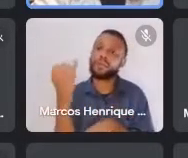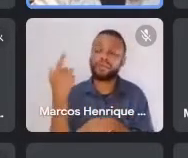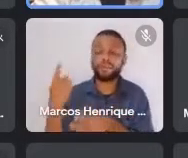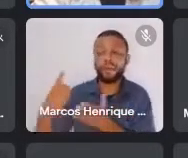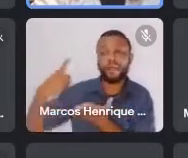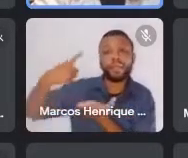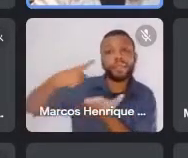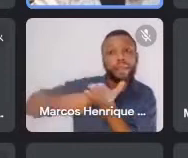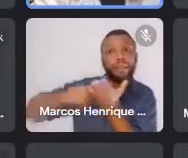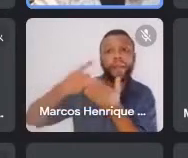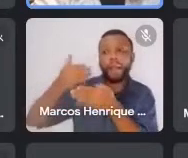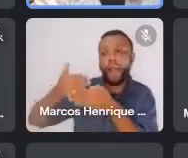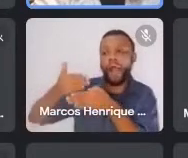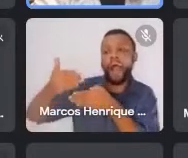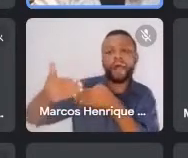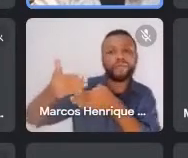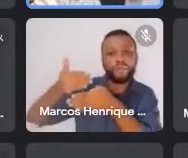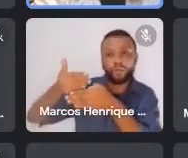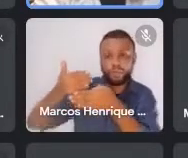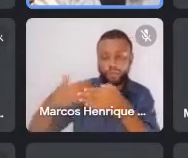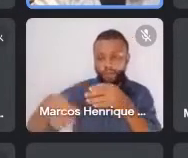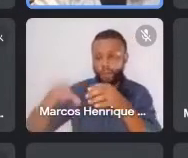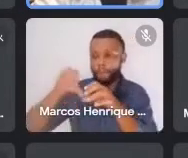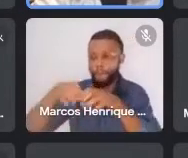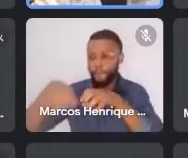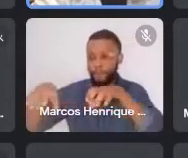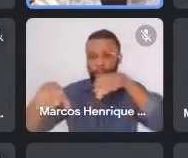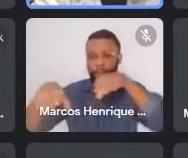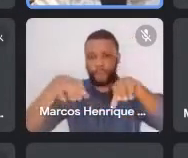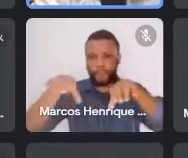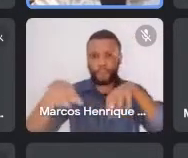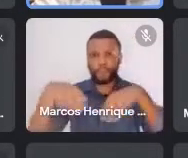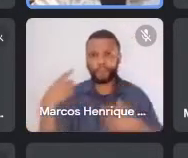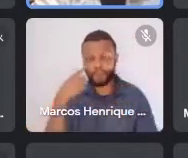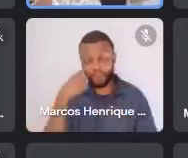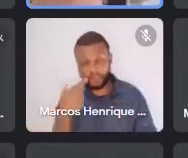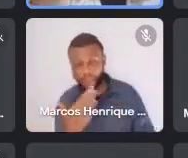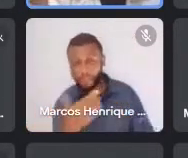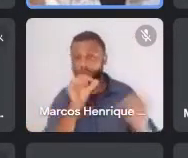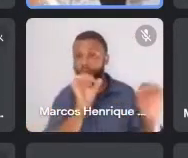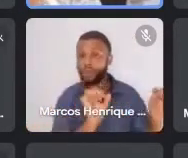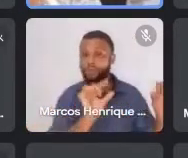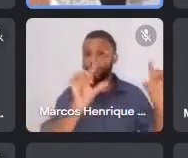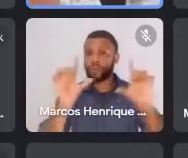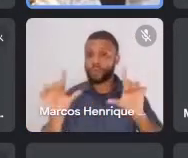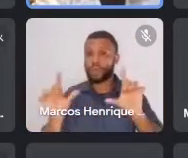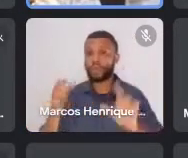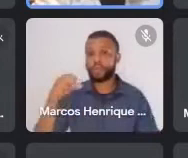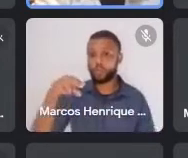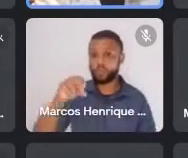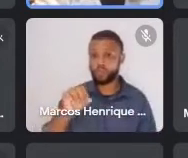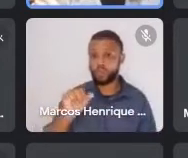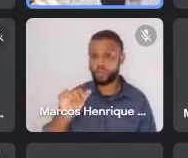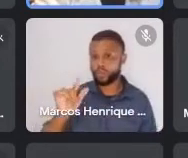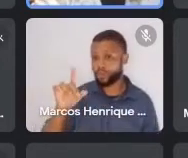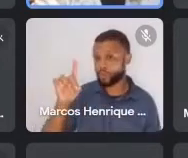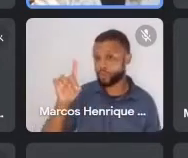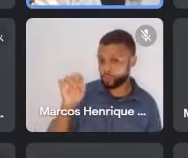um slide do Noilto, acho que até já não era um estandarte, já é